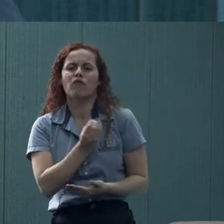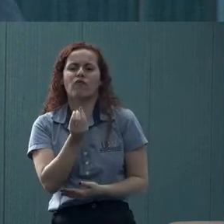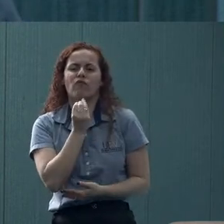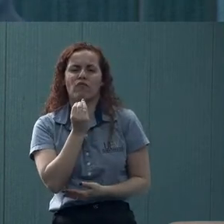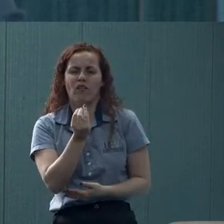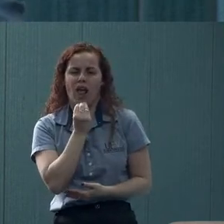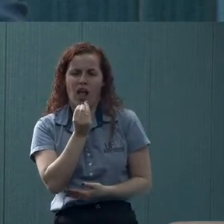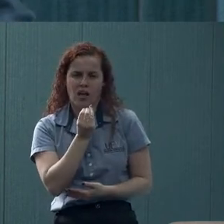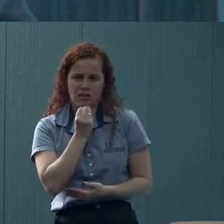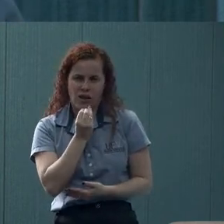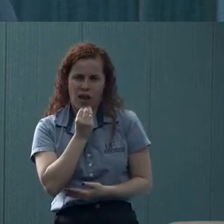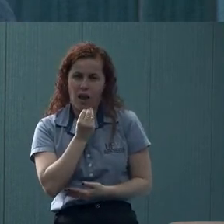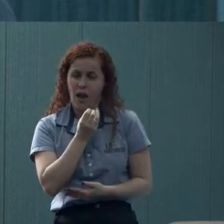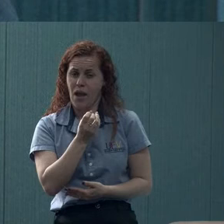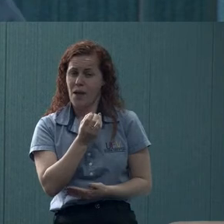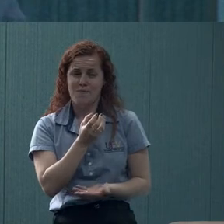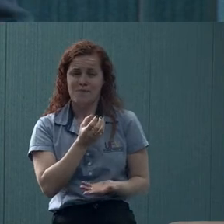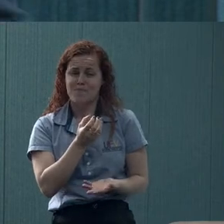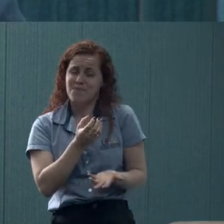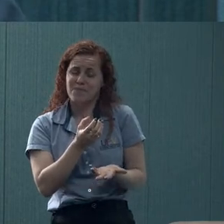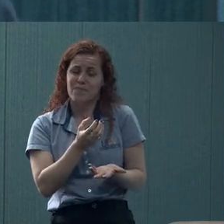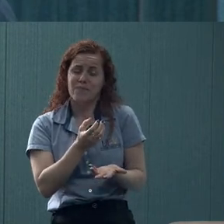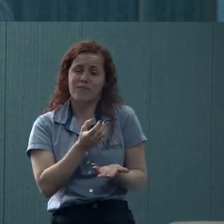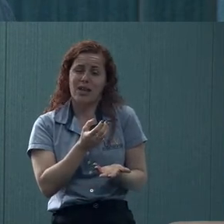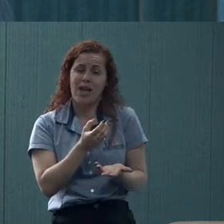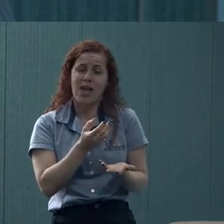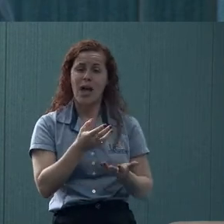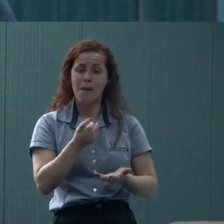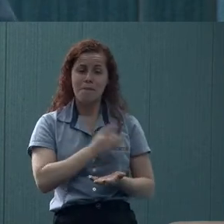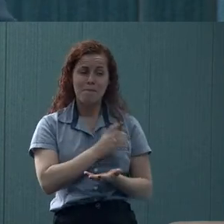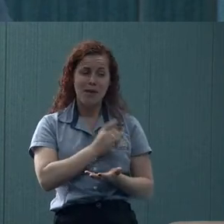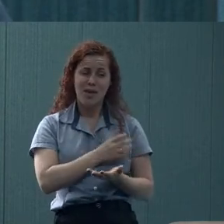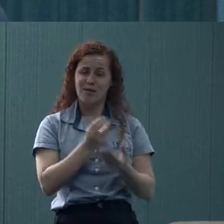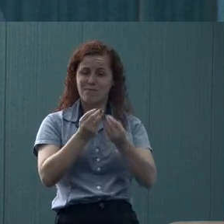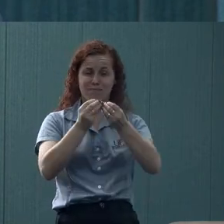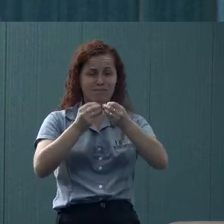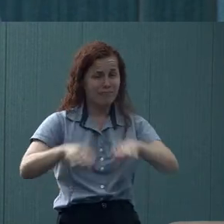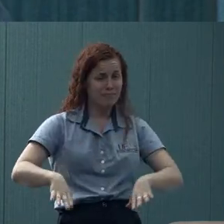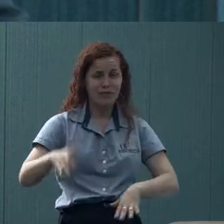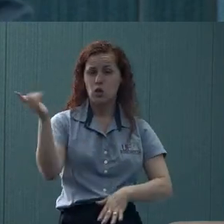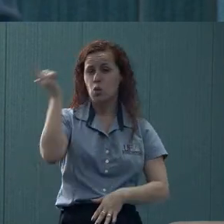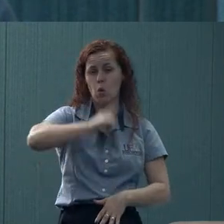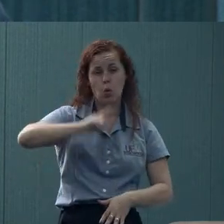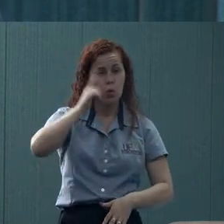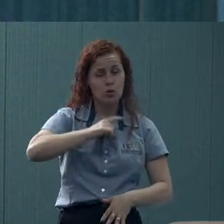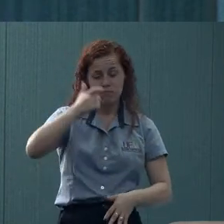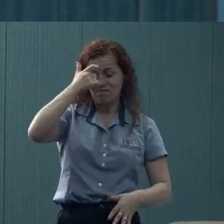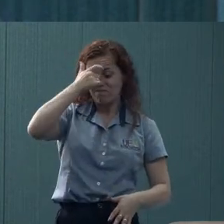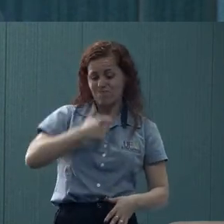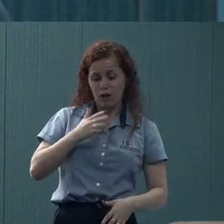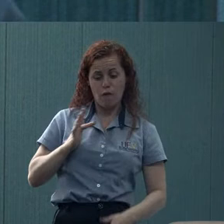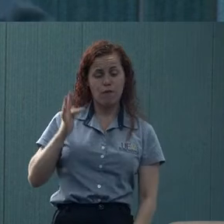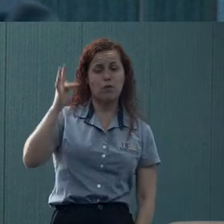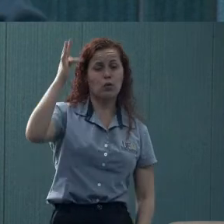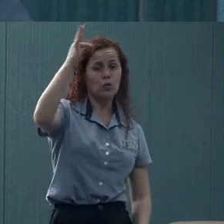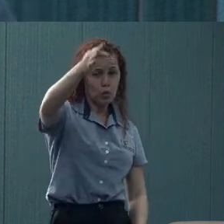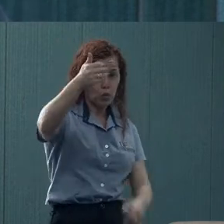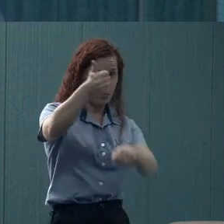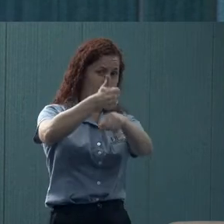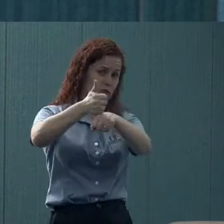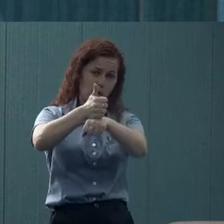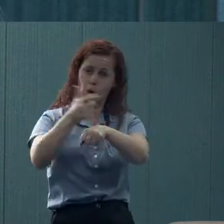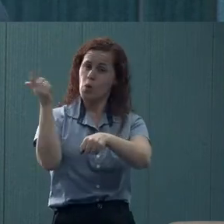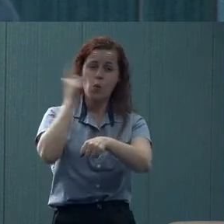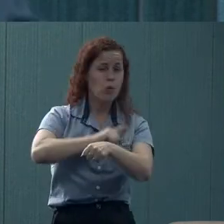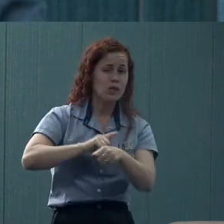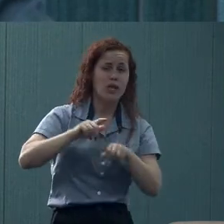medo que leva as pessoas à divisão é o medo de fracassar. É o medo de não conseguir ser o que gostaria de ser, de não conseguir